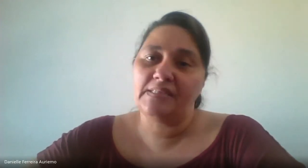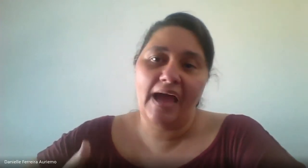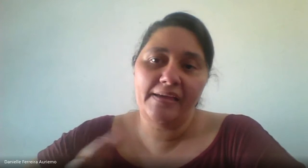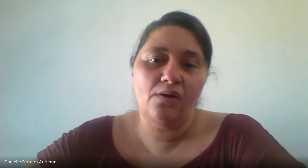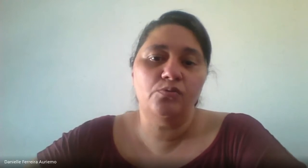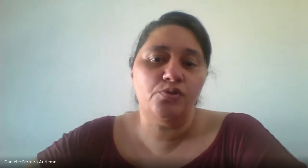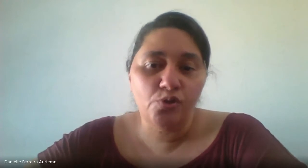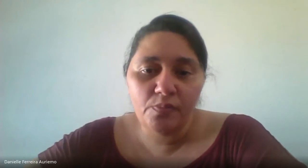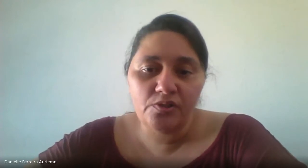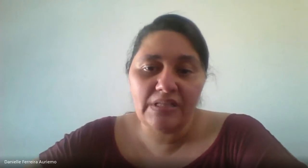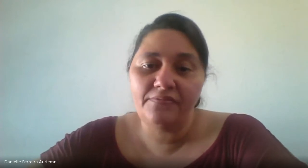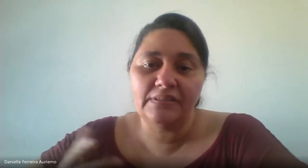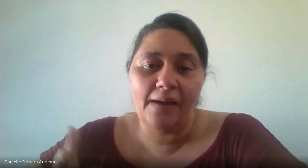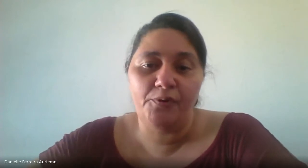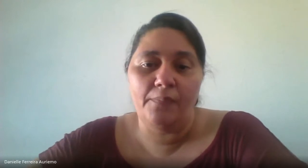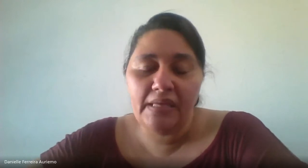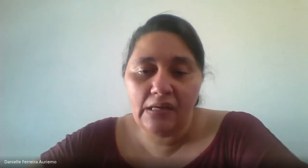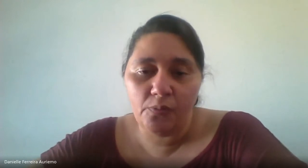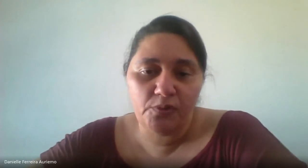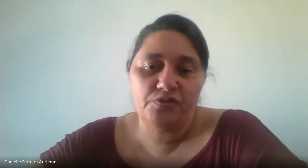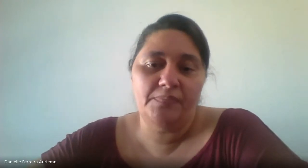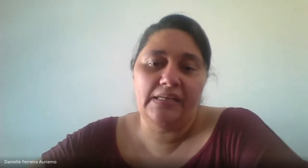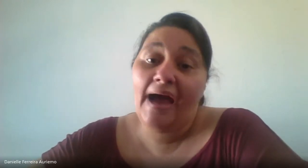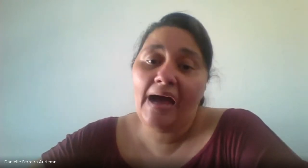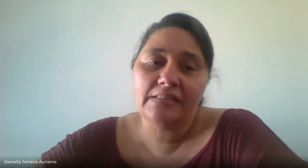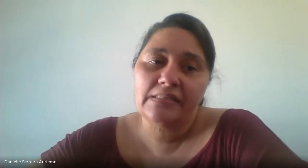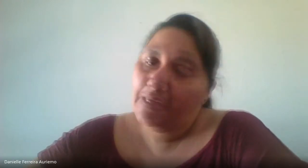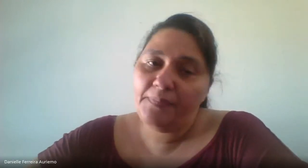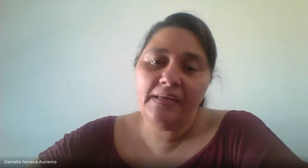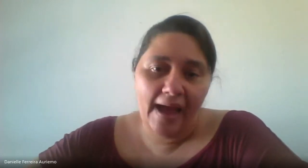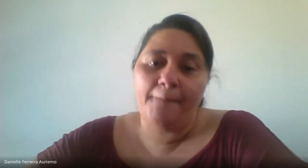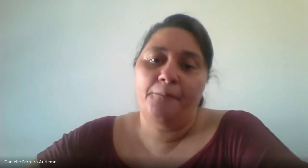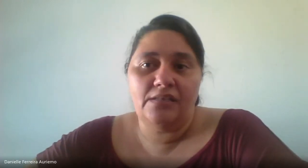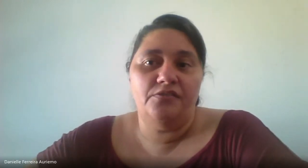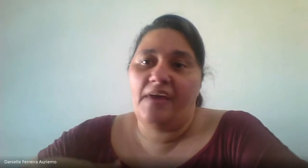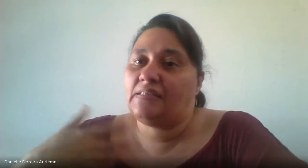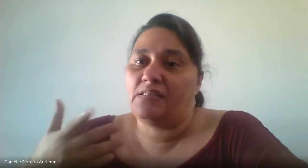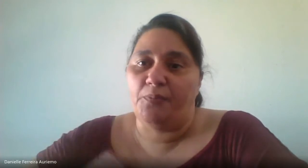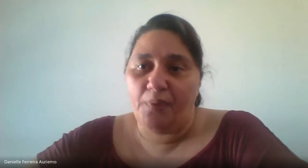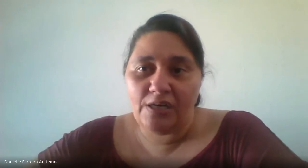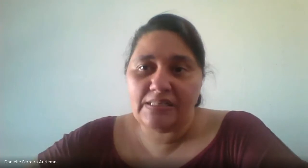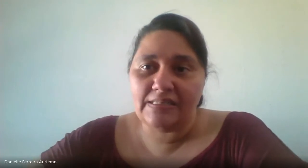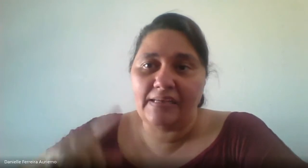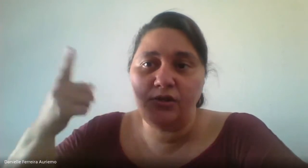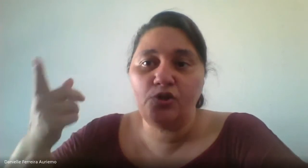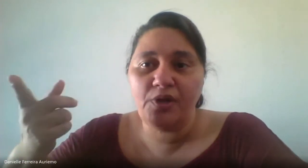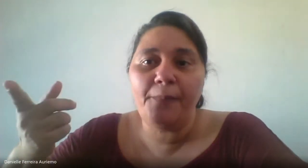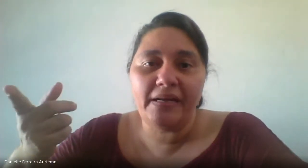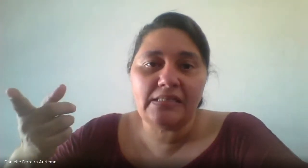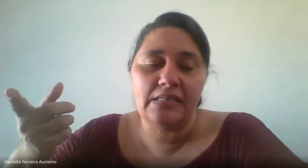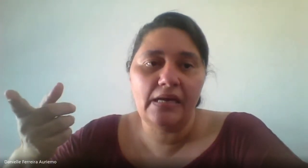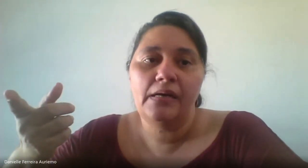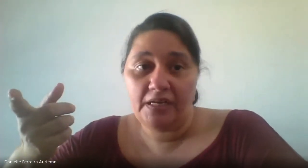Rabiscar em alguns números Levantar para o amigo Para os familiares E brincar Tem diversas propostas Aqui